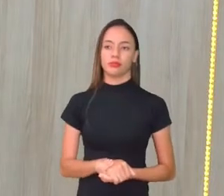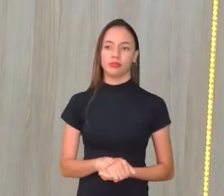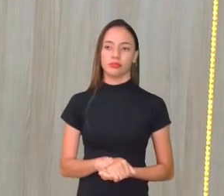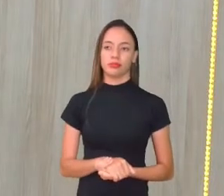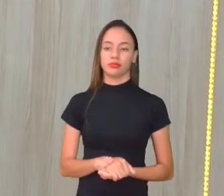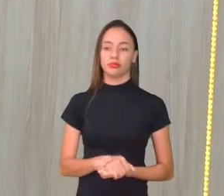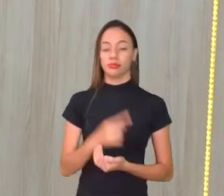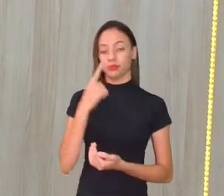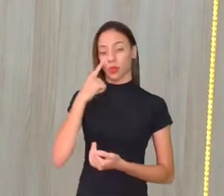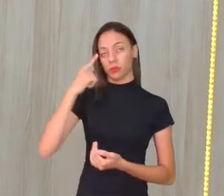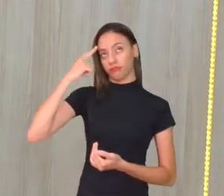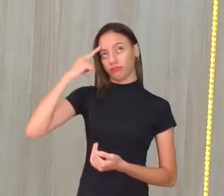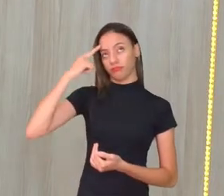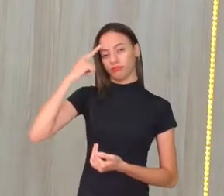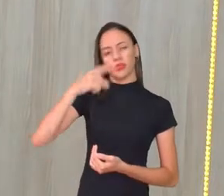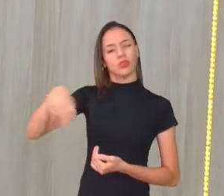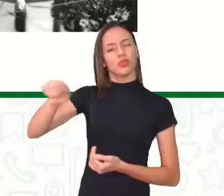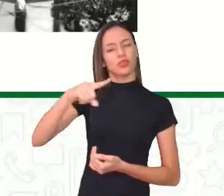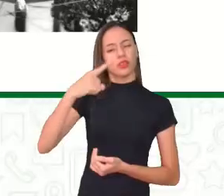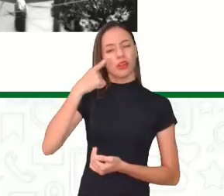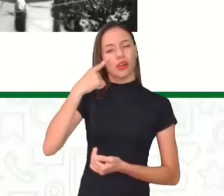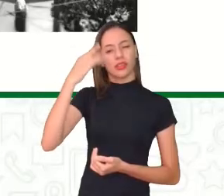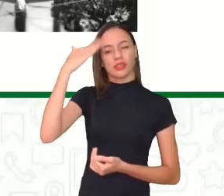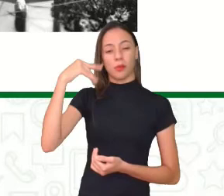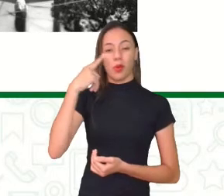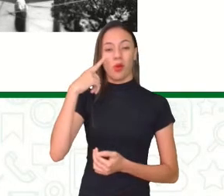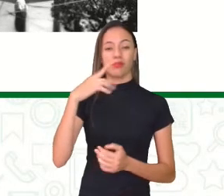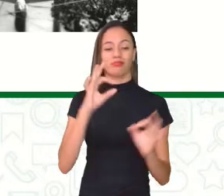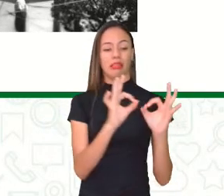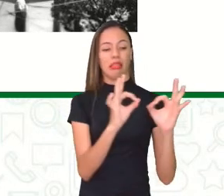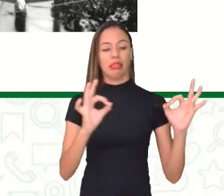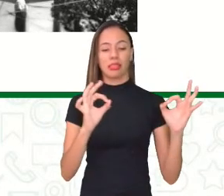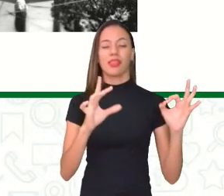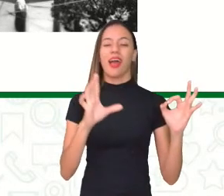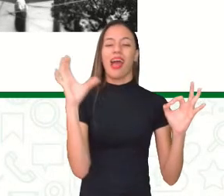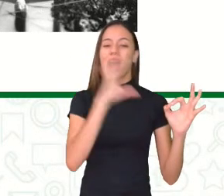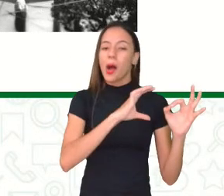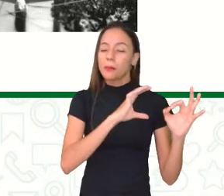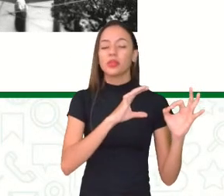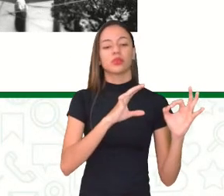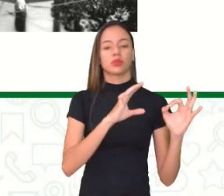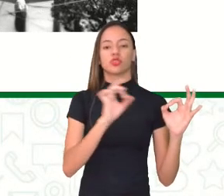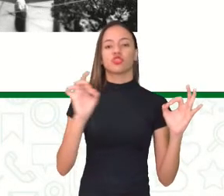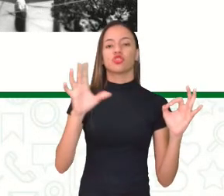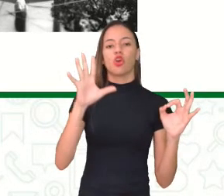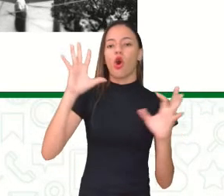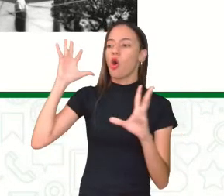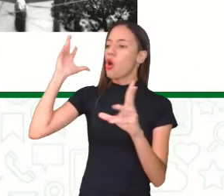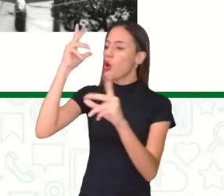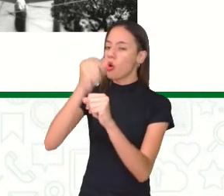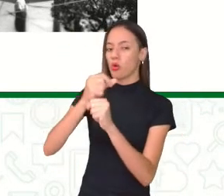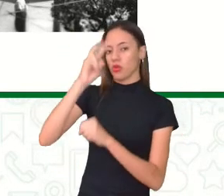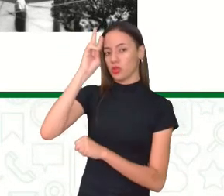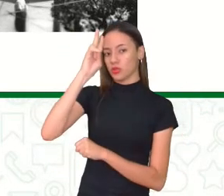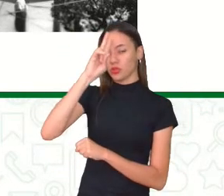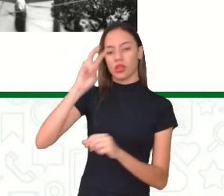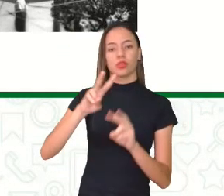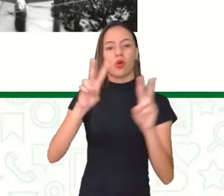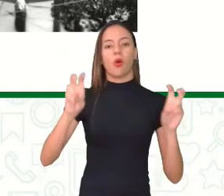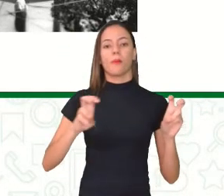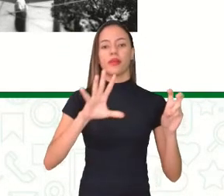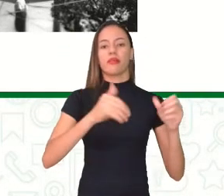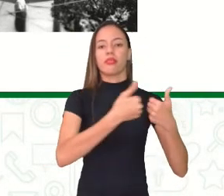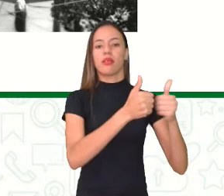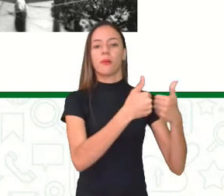Então, vamos pensar. Vocês sabem, a nossa aula é muito curtinha. Então, a vai trazer essa breve história de como foi o transporte público em nossa